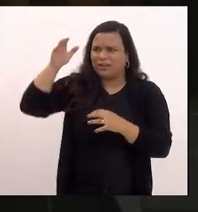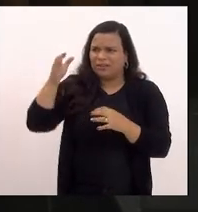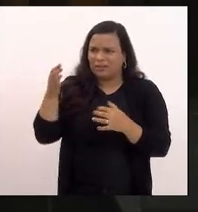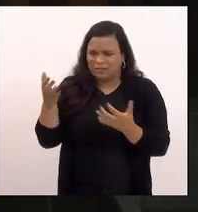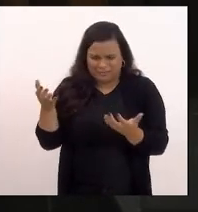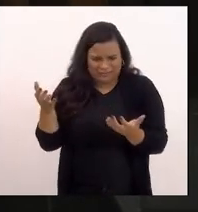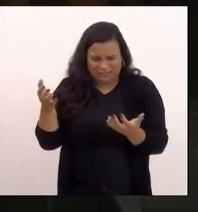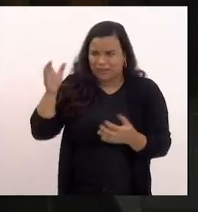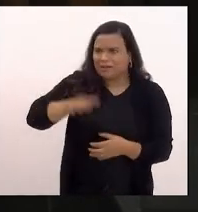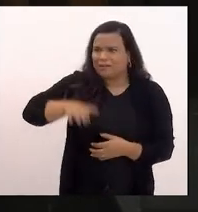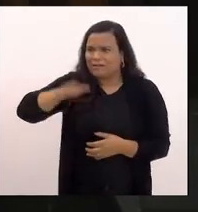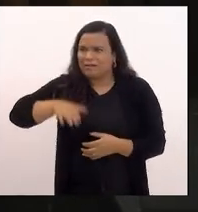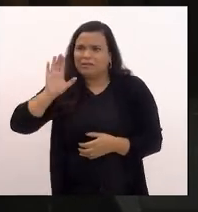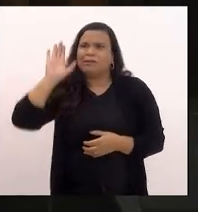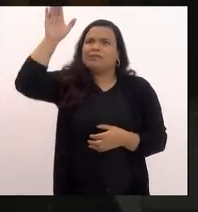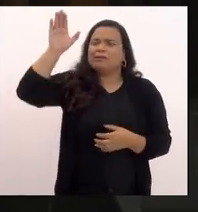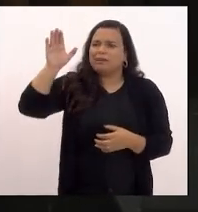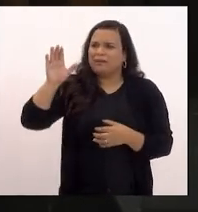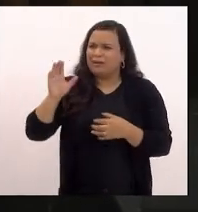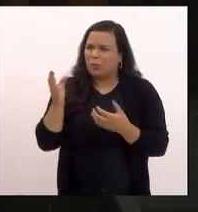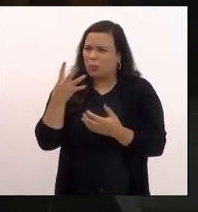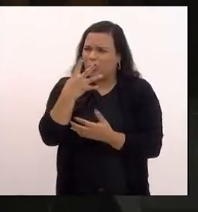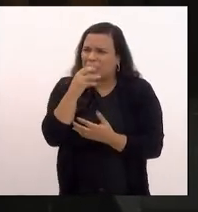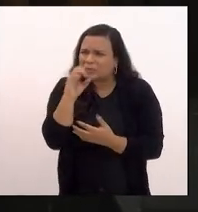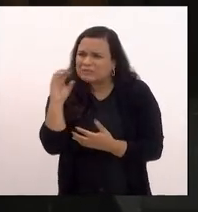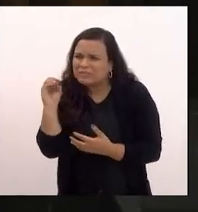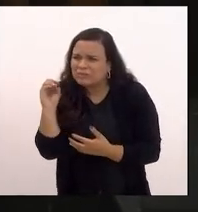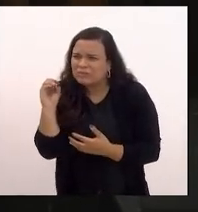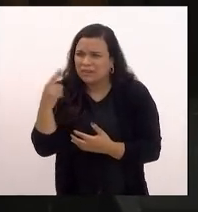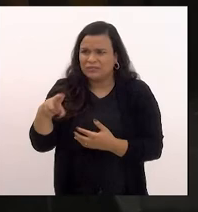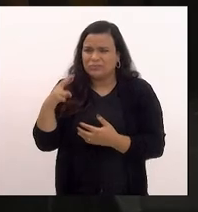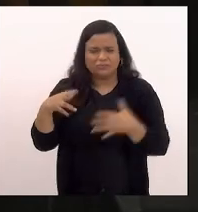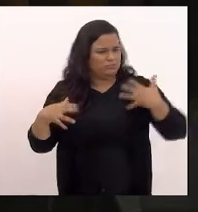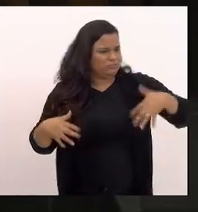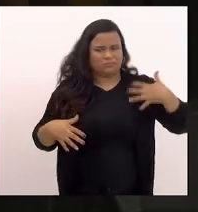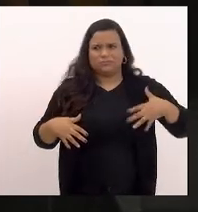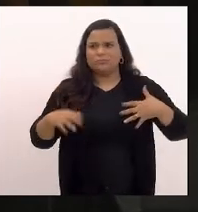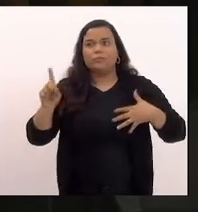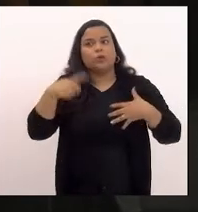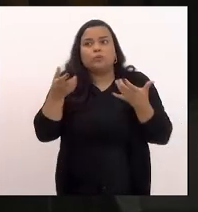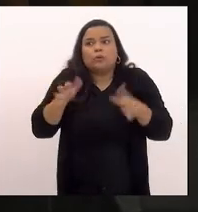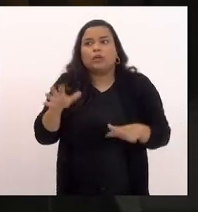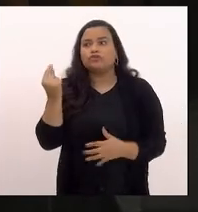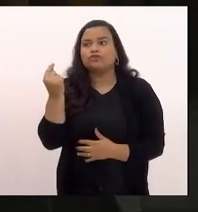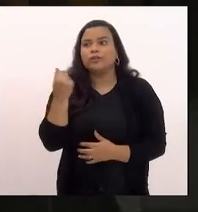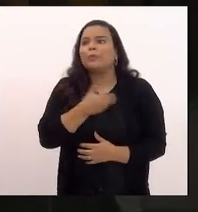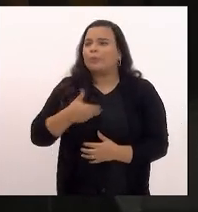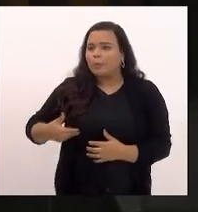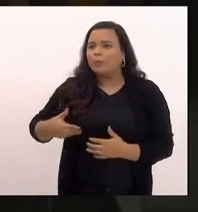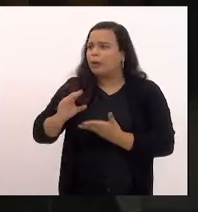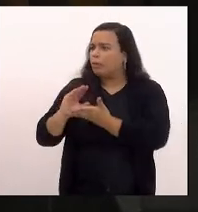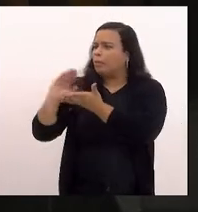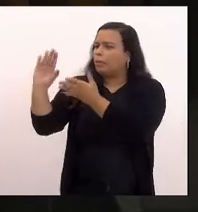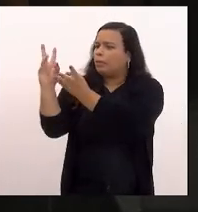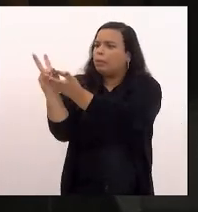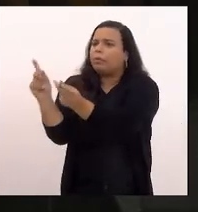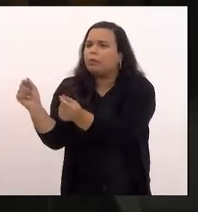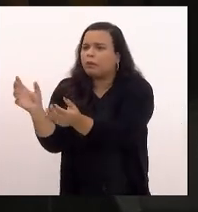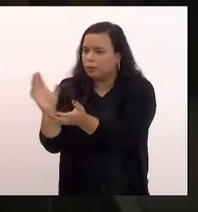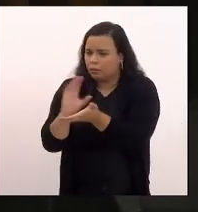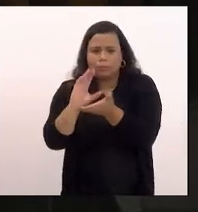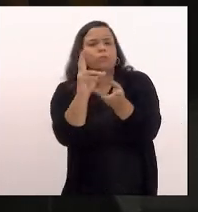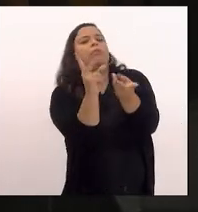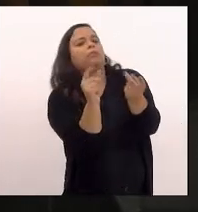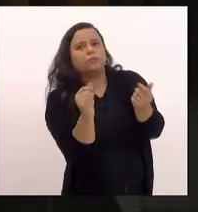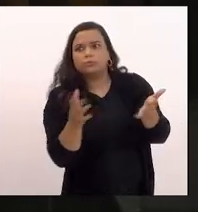é difícil entender e a gente não quer que o dinheiro público se esvaia por essas maneiras a gente quer que o recurso público vá para